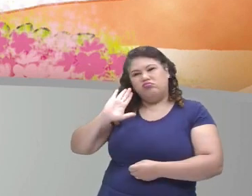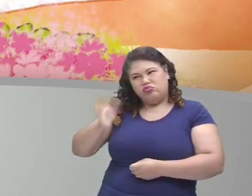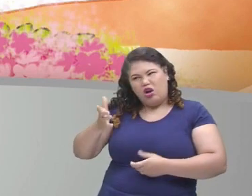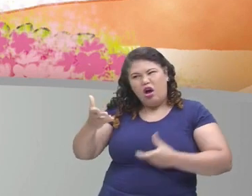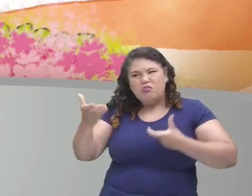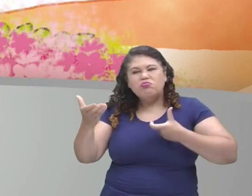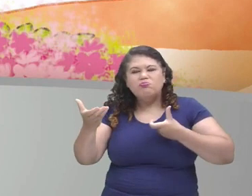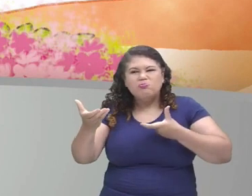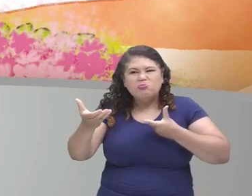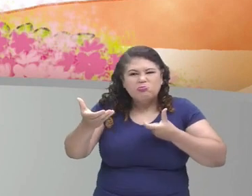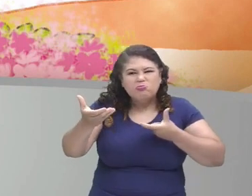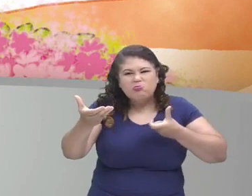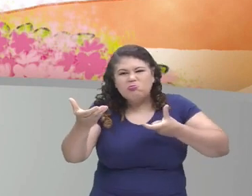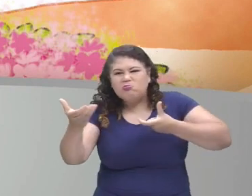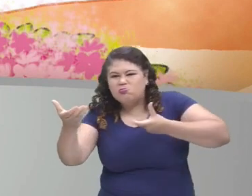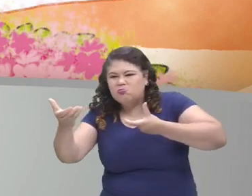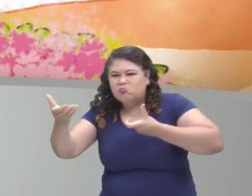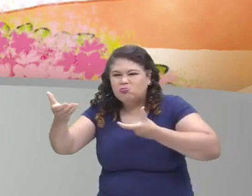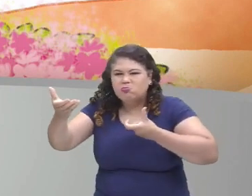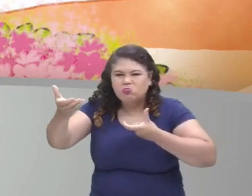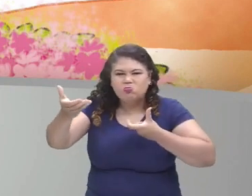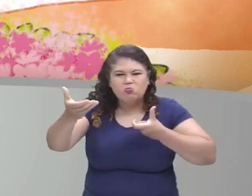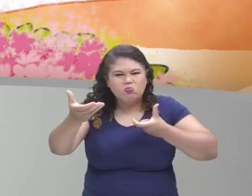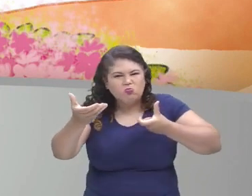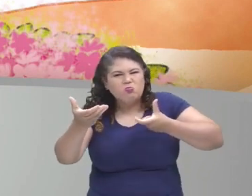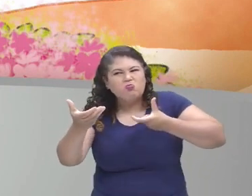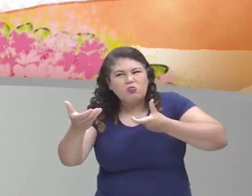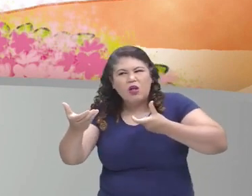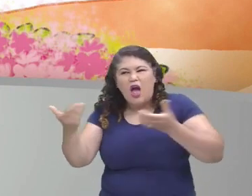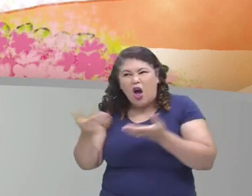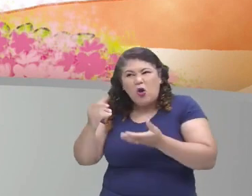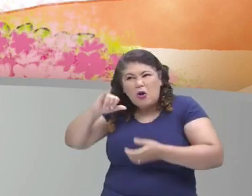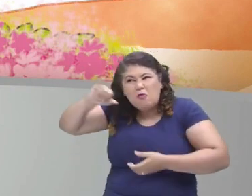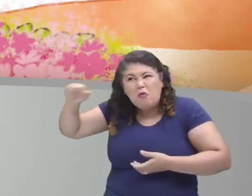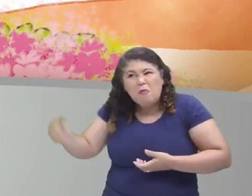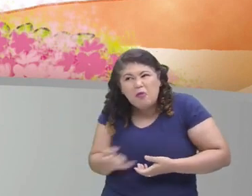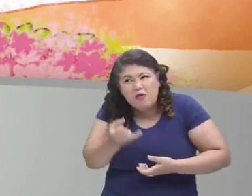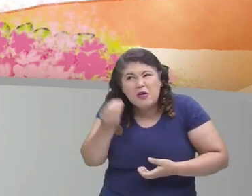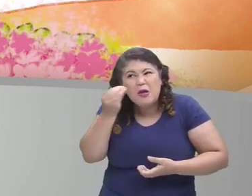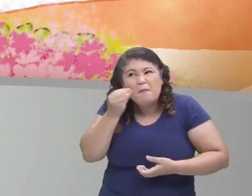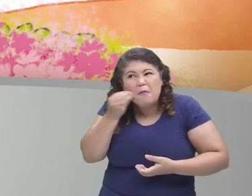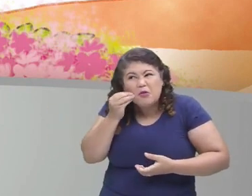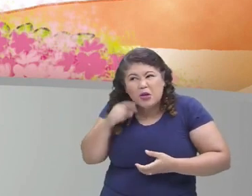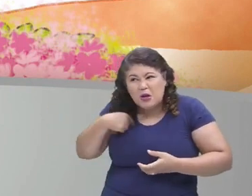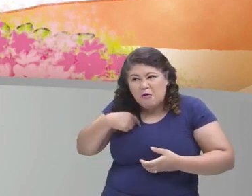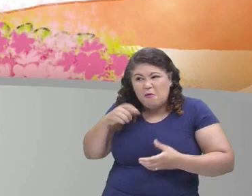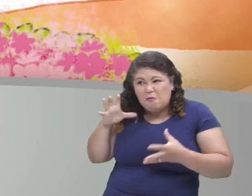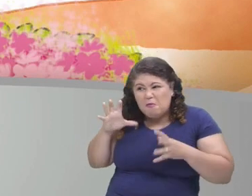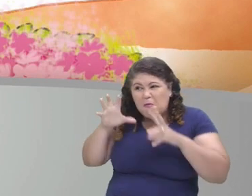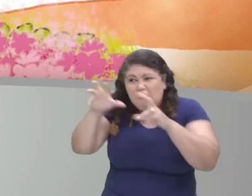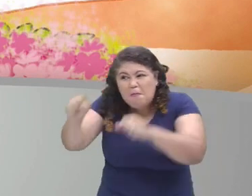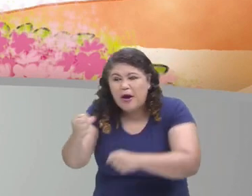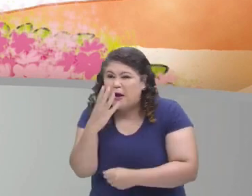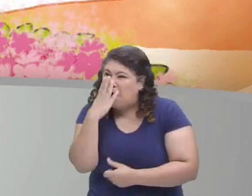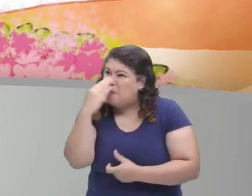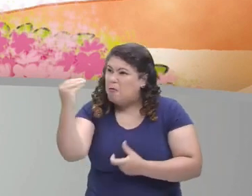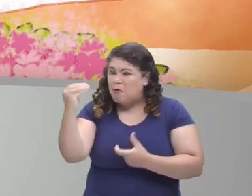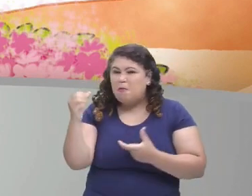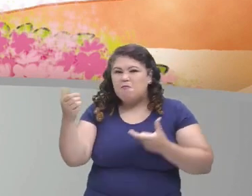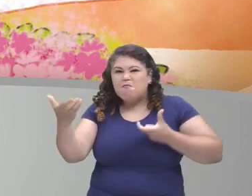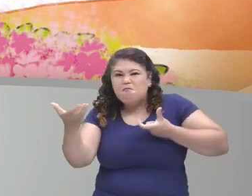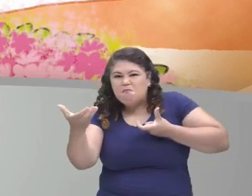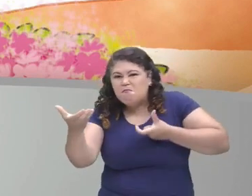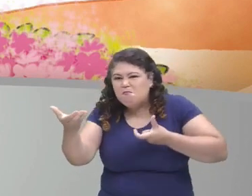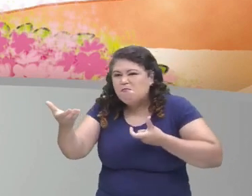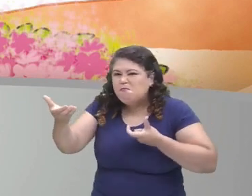lobo há muito tempo aproveitou a oportunidade para caçar o lobo mau.